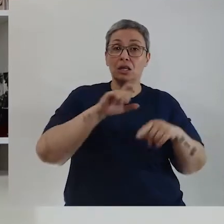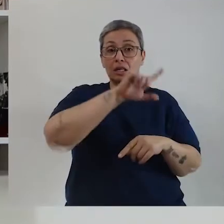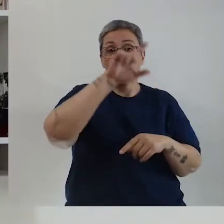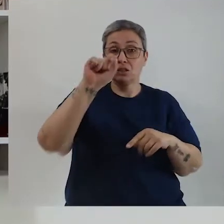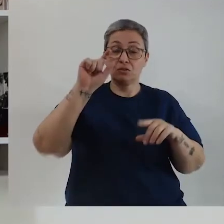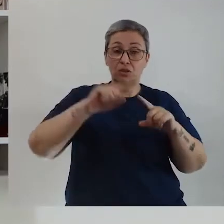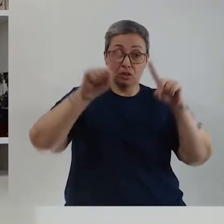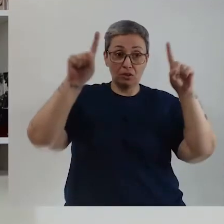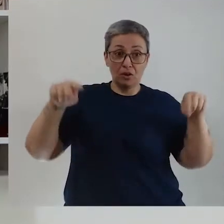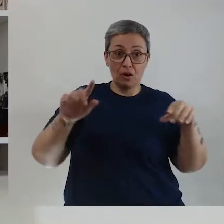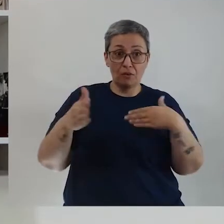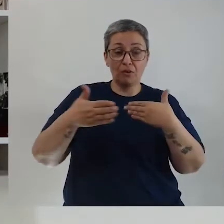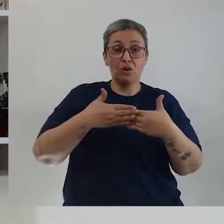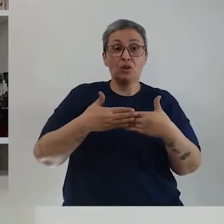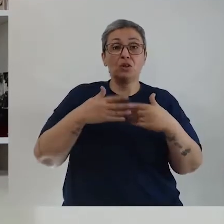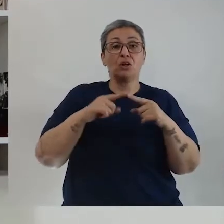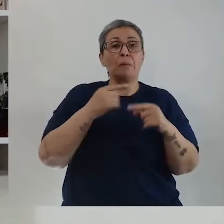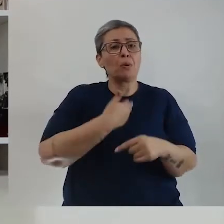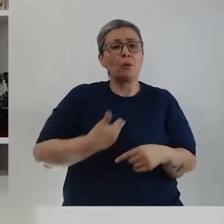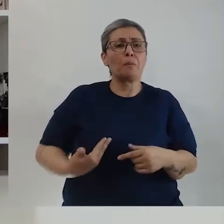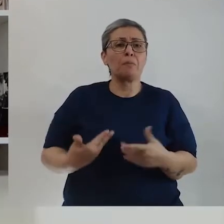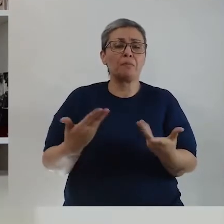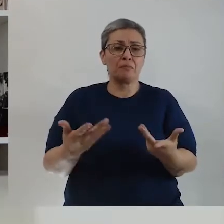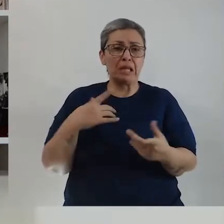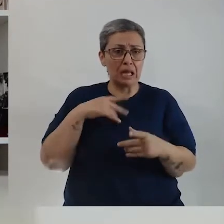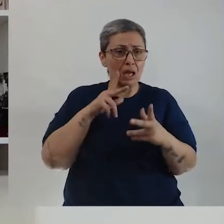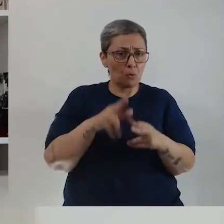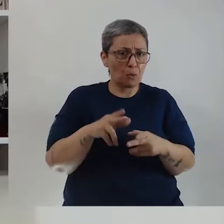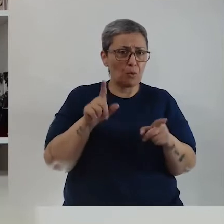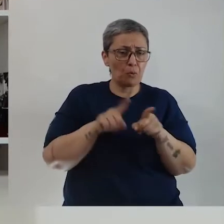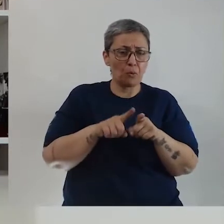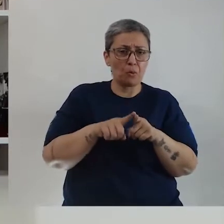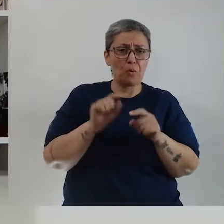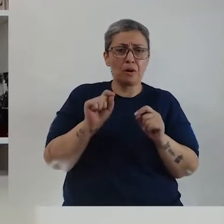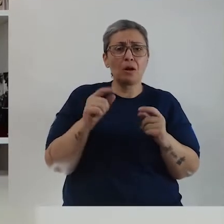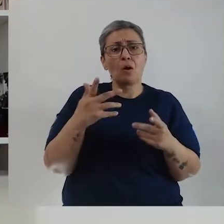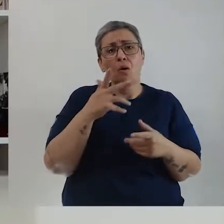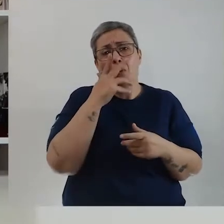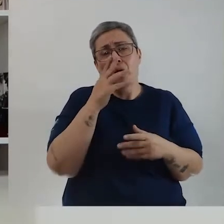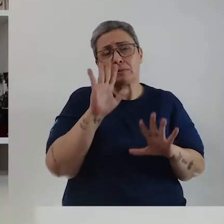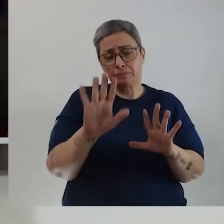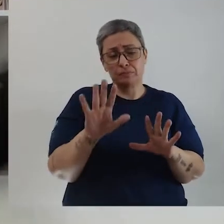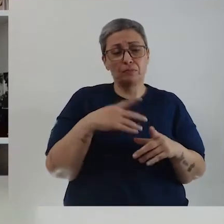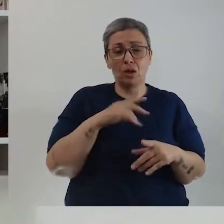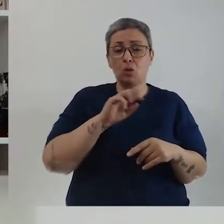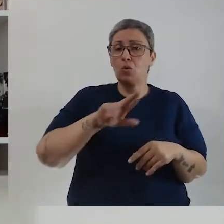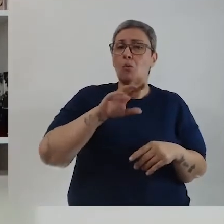do grafite em lugares fechados? Mesmo que seja em local público. É a mesma... É o mesmo... Olha,